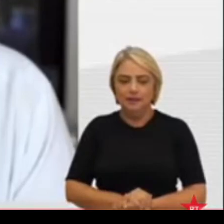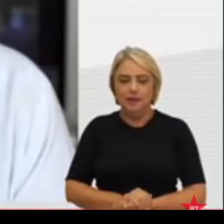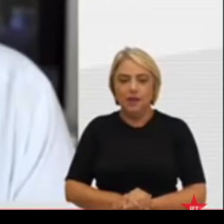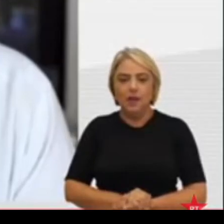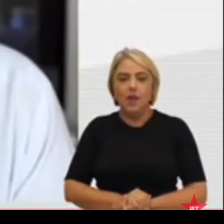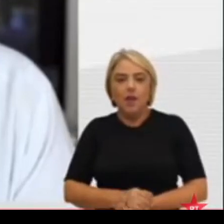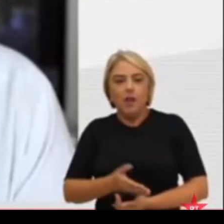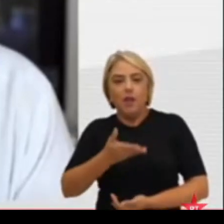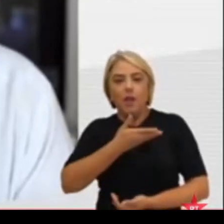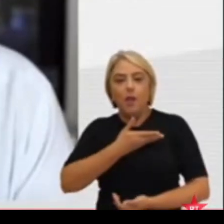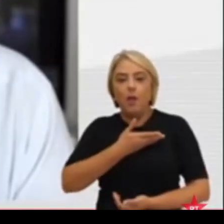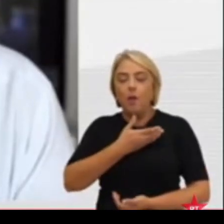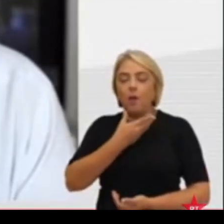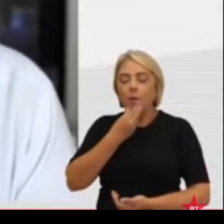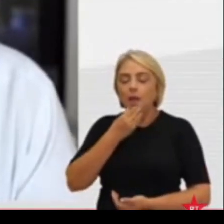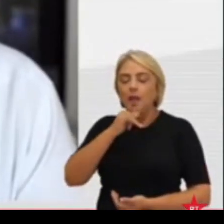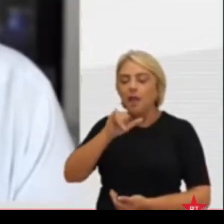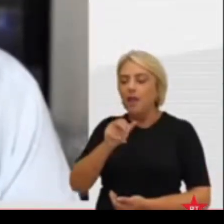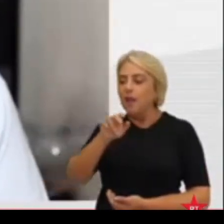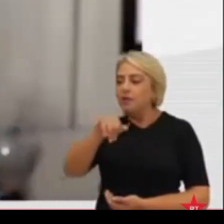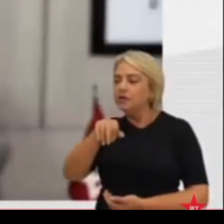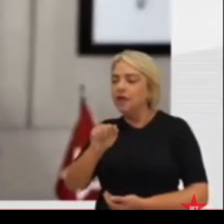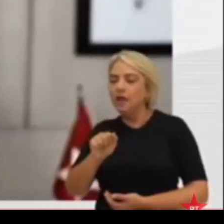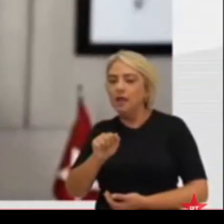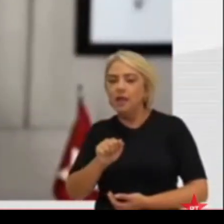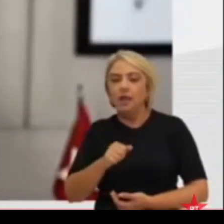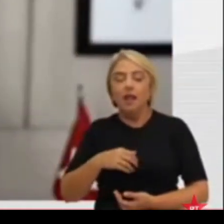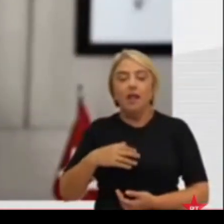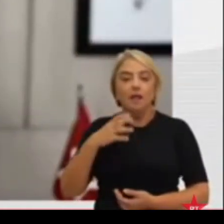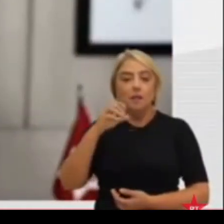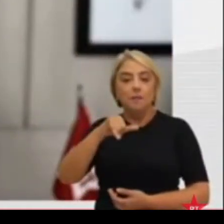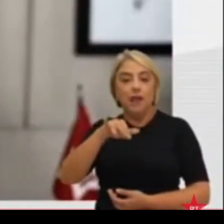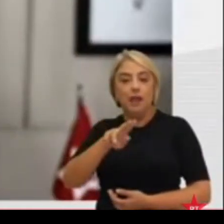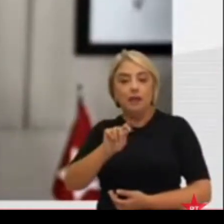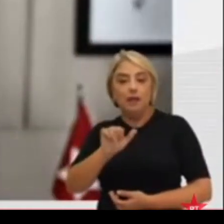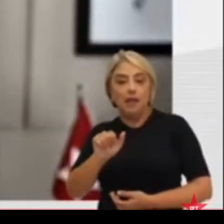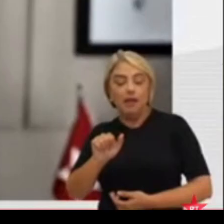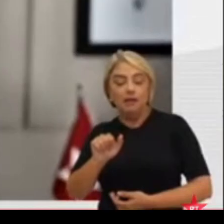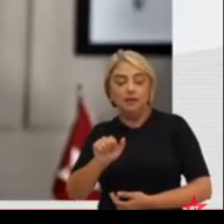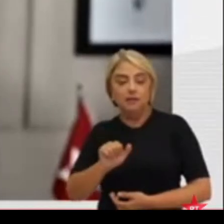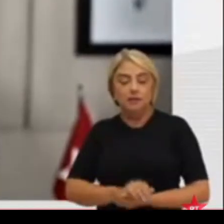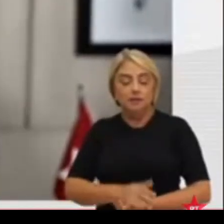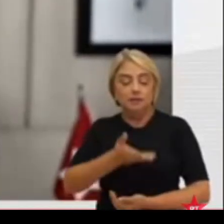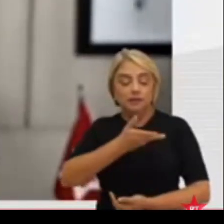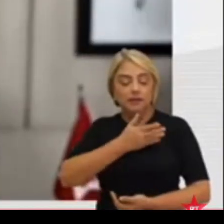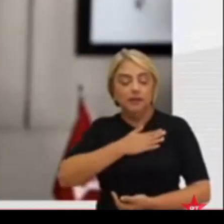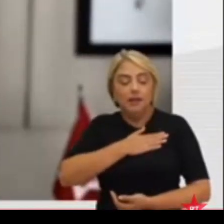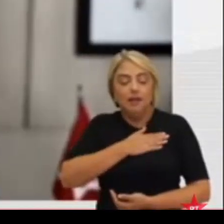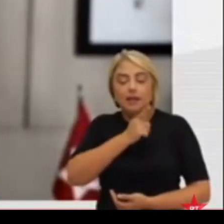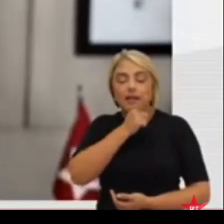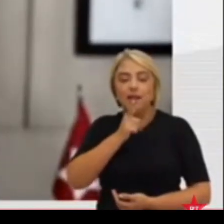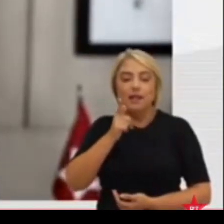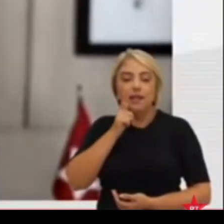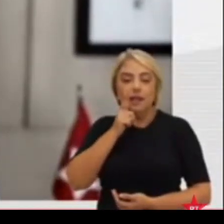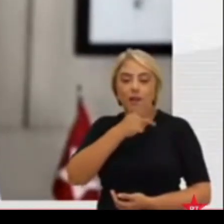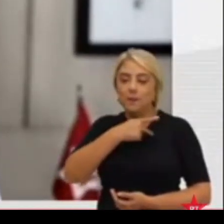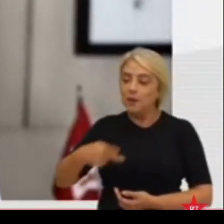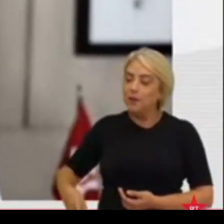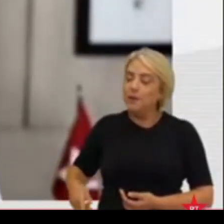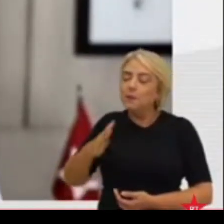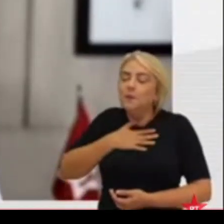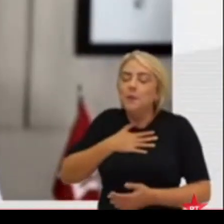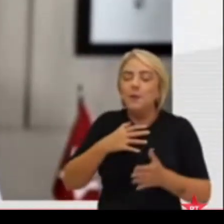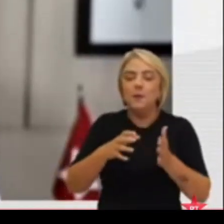companheiro Dimes Grimm, querida Aniele Franco, querida Grace Hoffman, presidenta do meu